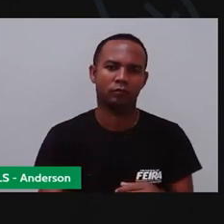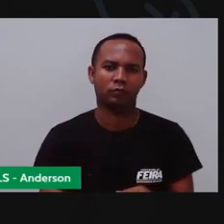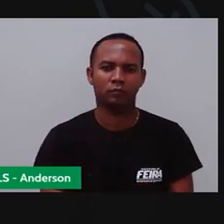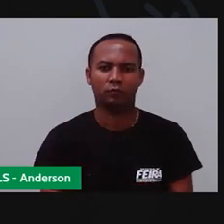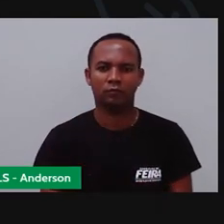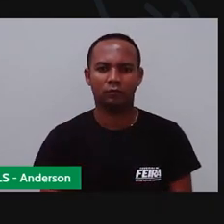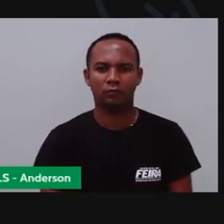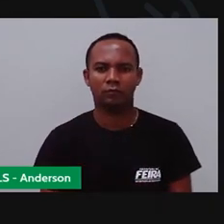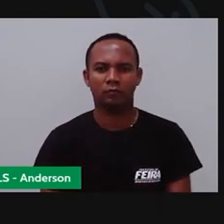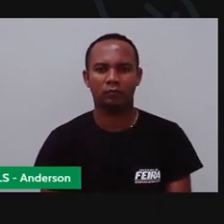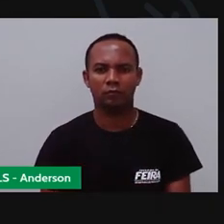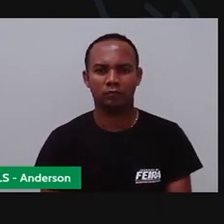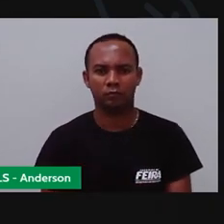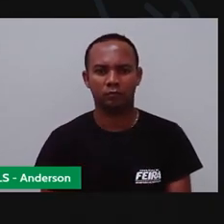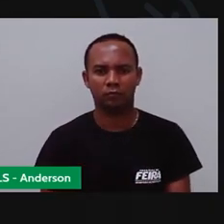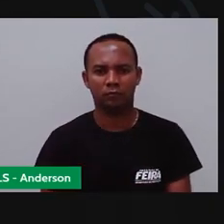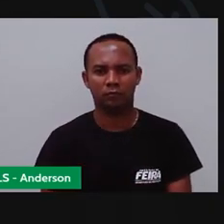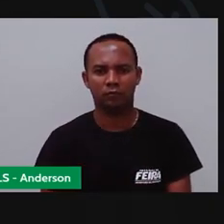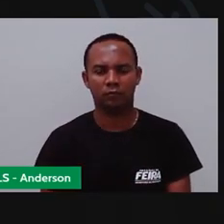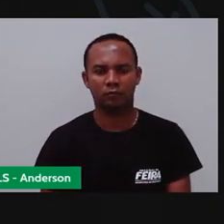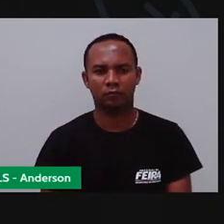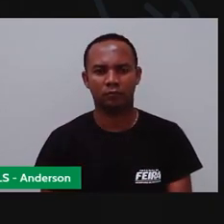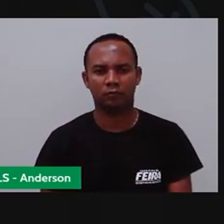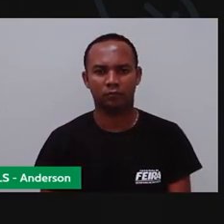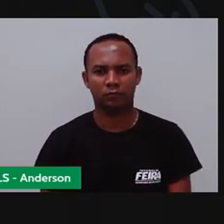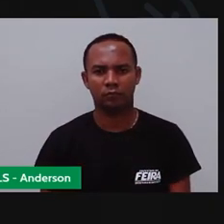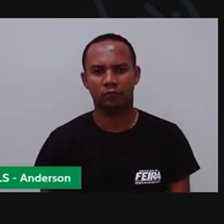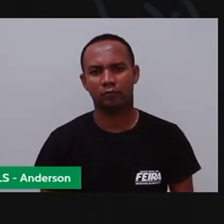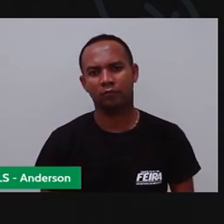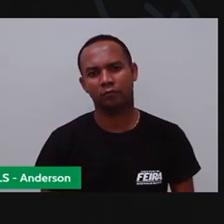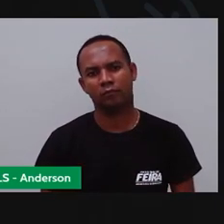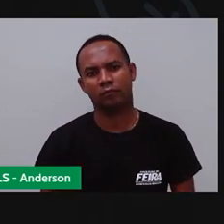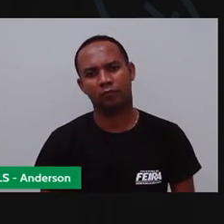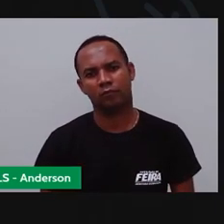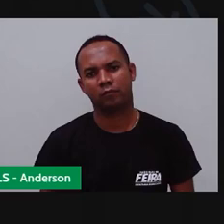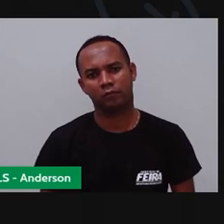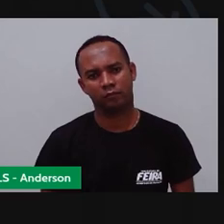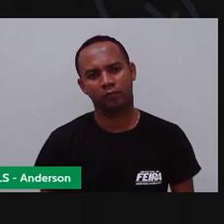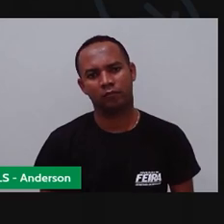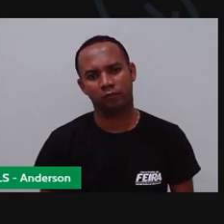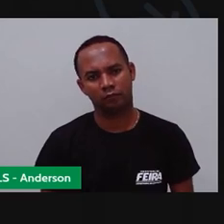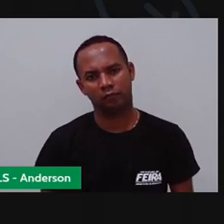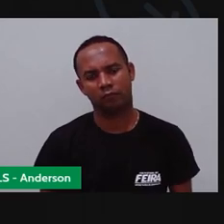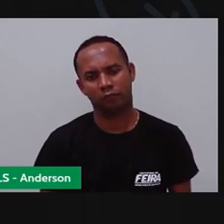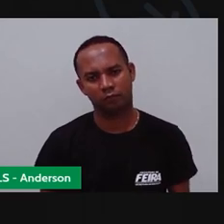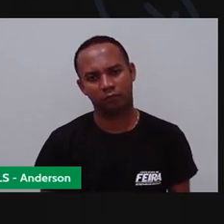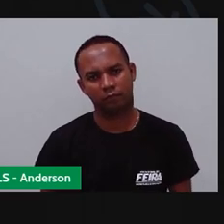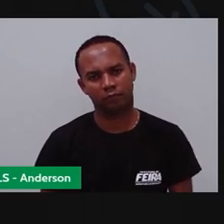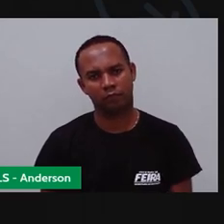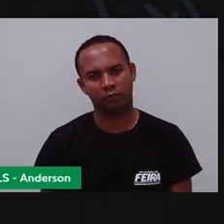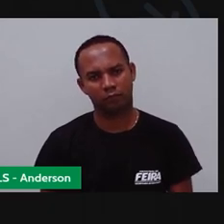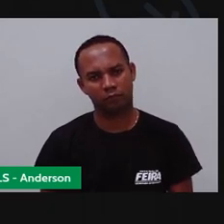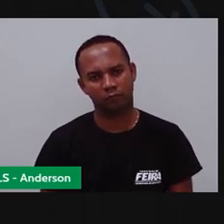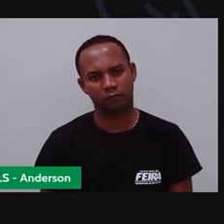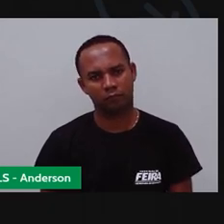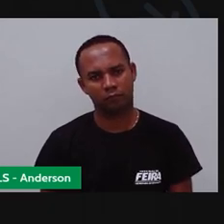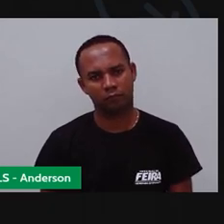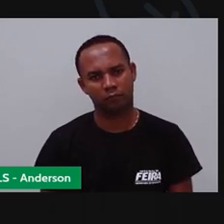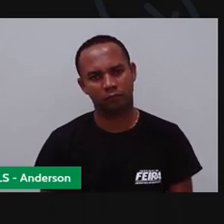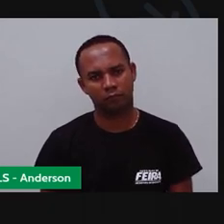tempinho Que ela vai ficar colada Ó Cortei de novo Olha só o que a prova fez Ela